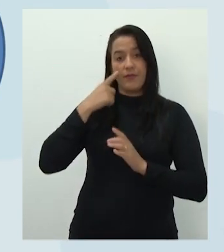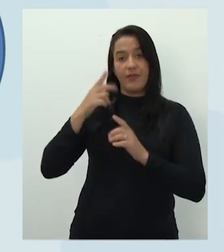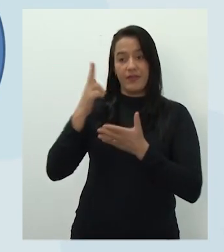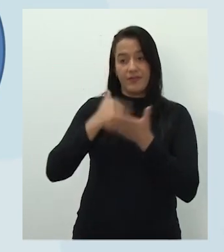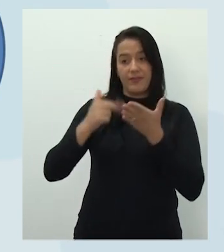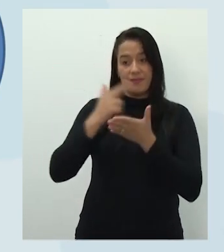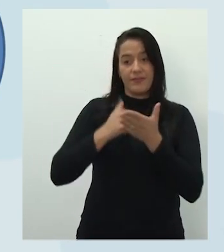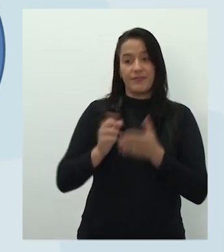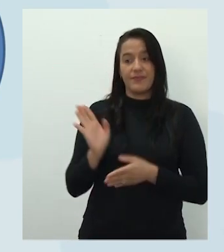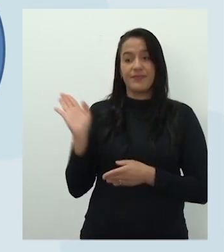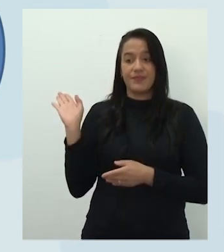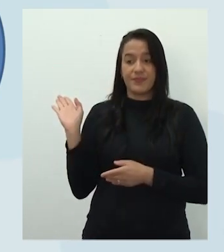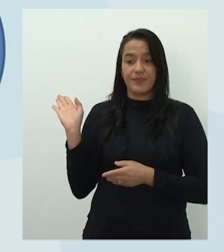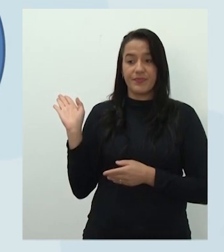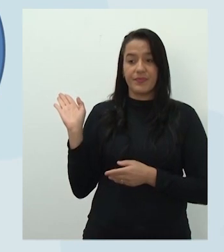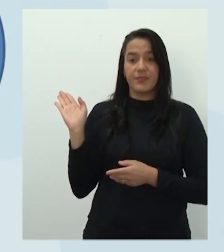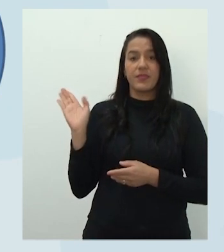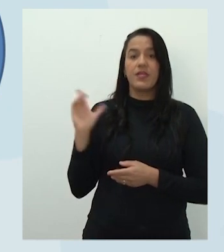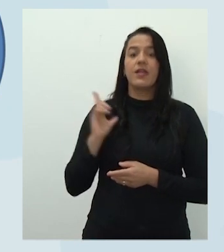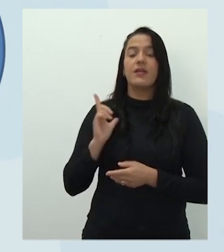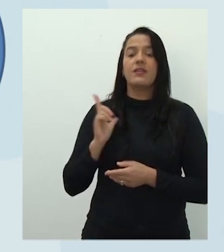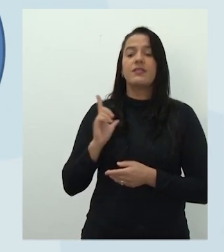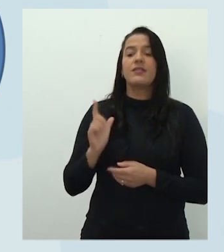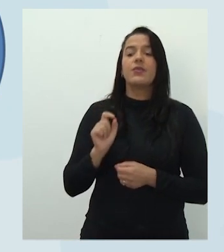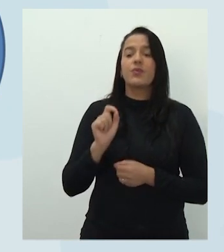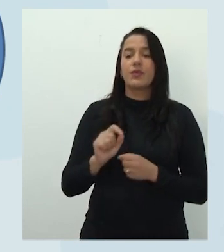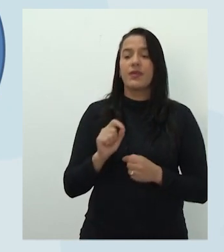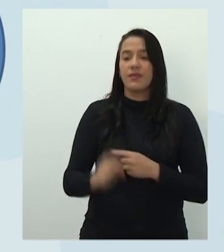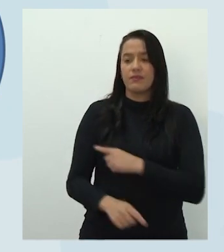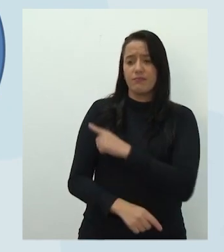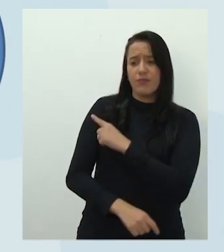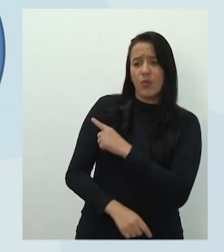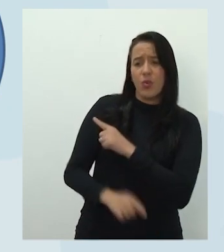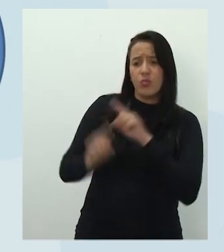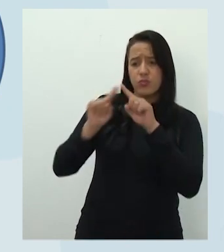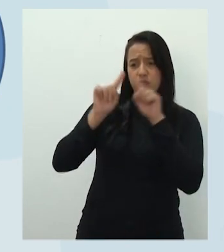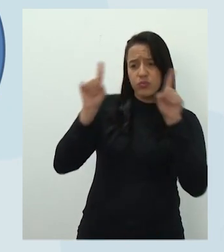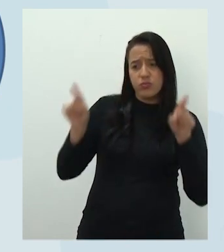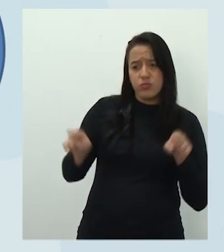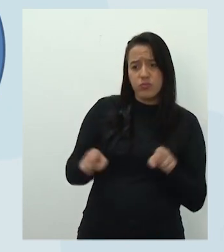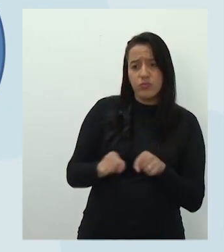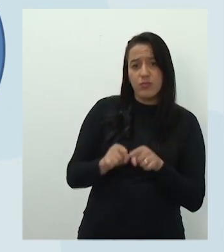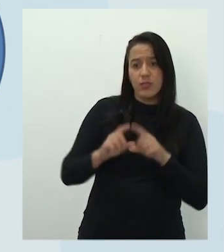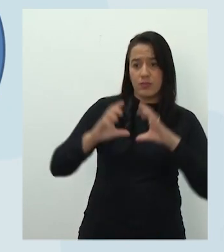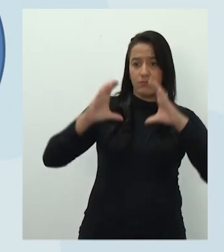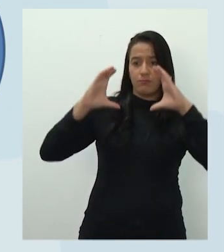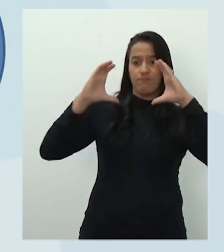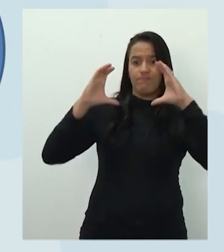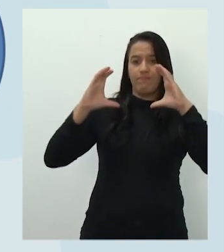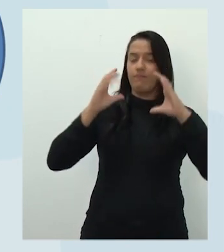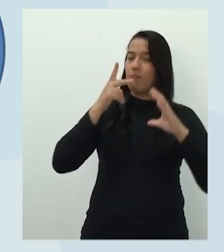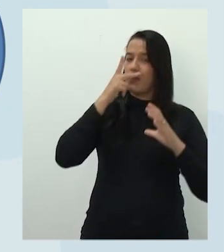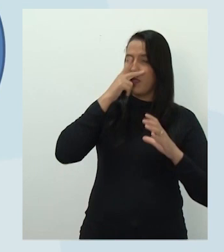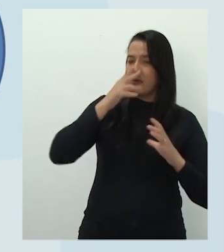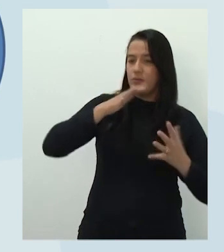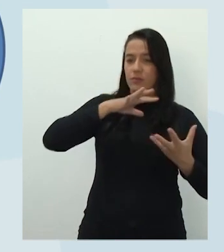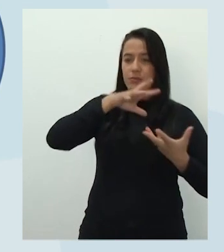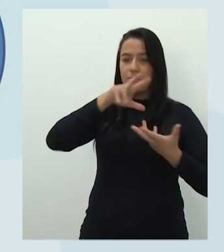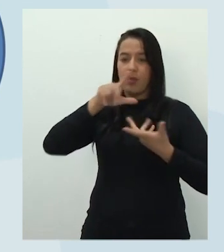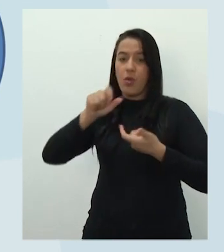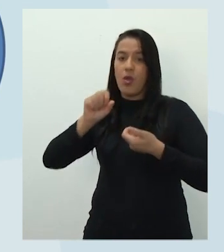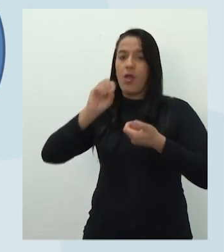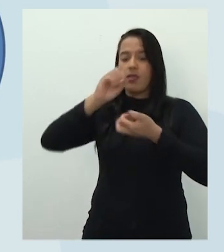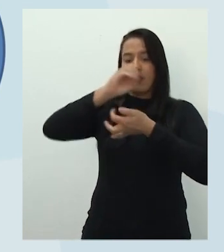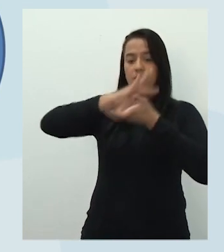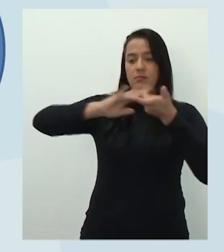descrevê-la. Eu tenho ali como se fosse uma esfera grande. Vamos pensar ali um planeta, uma galáxia, tá